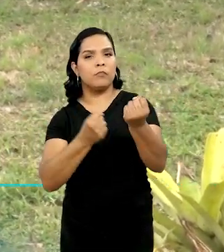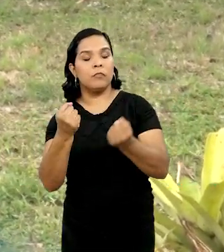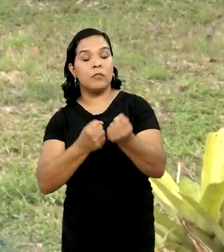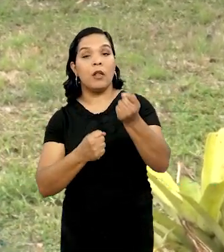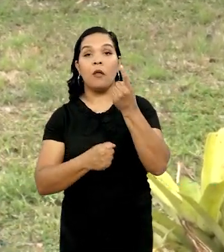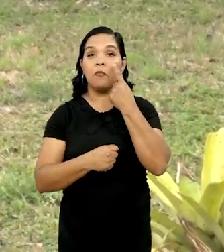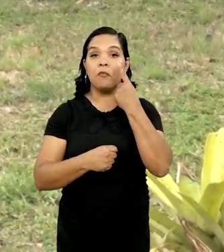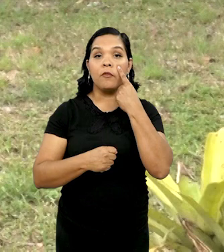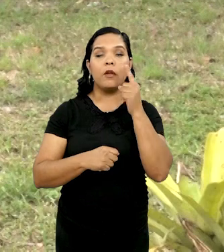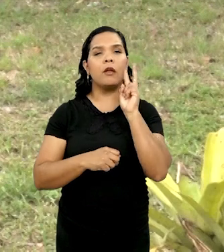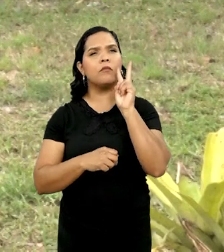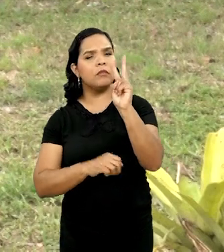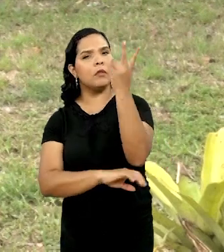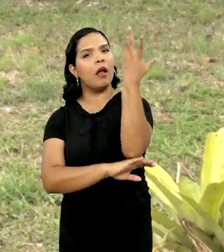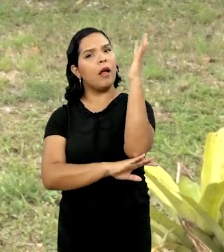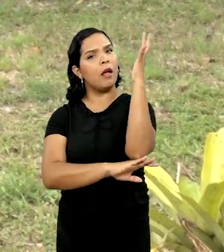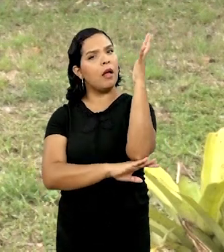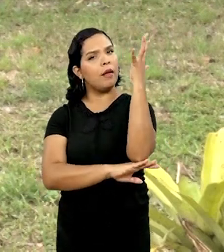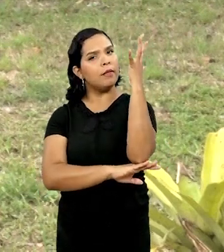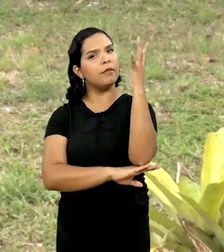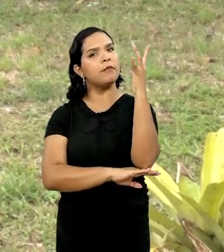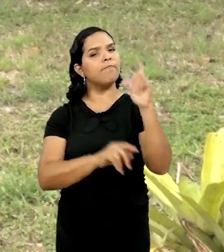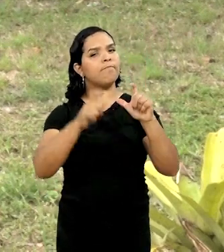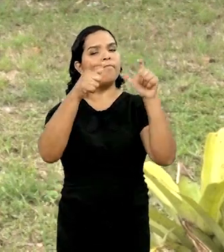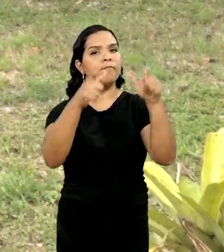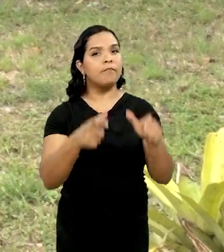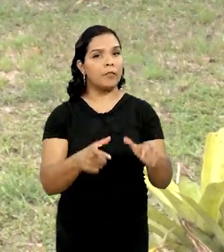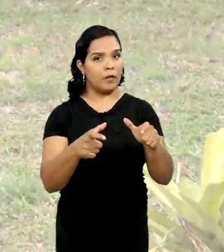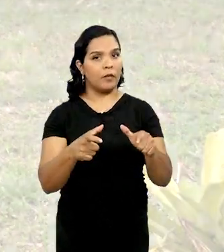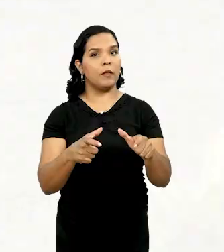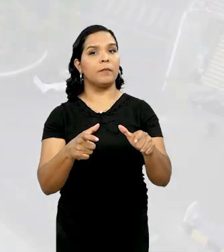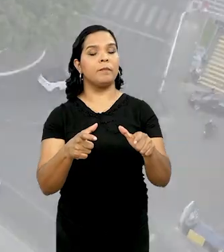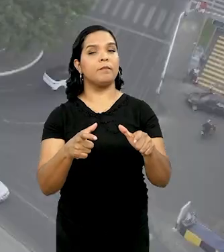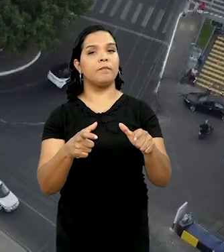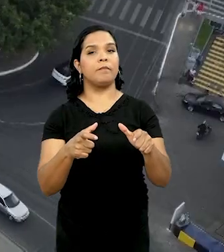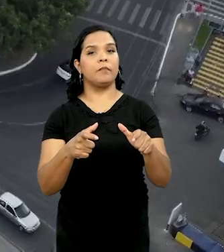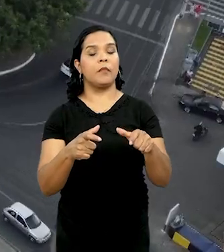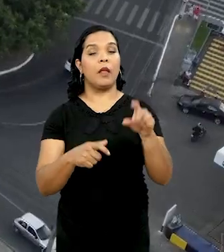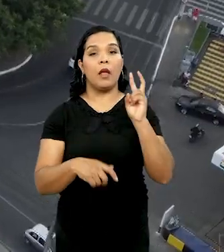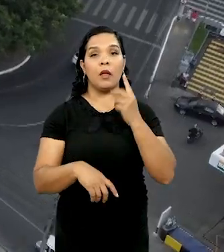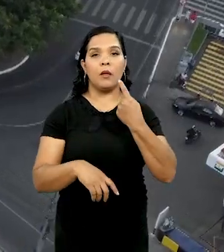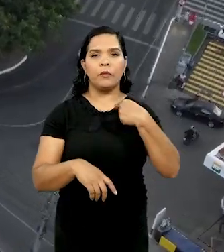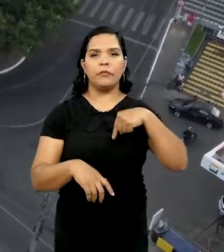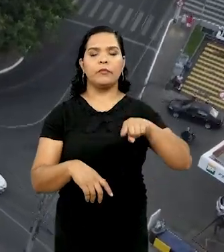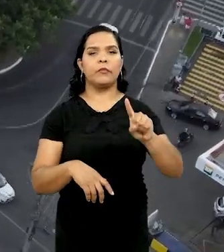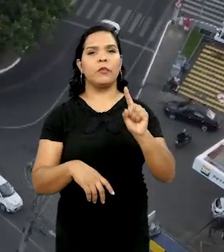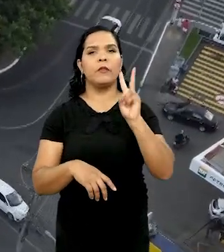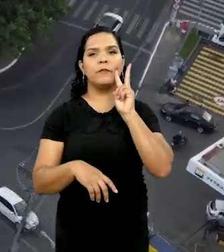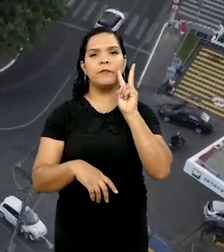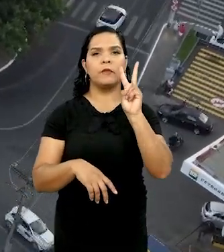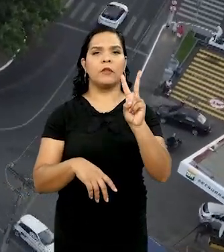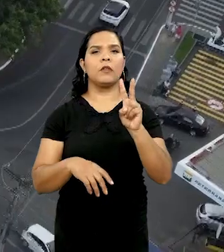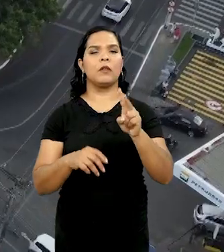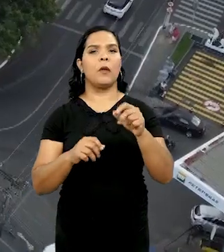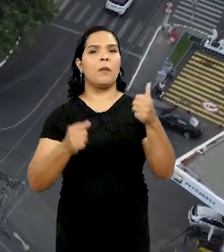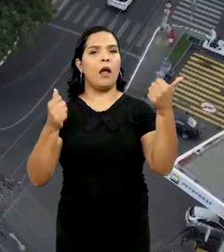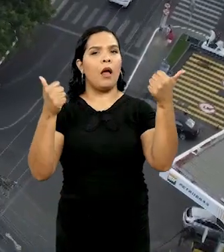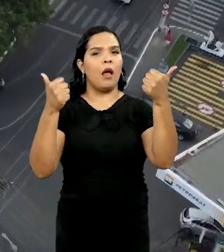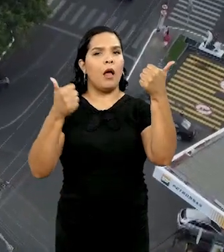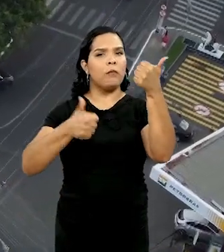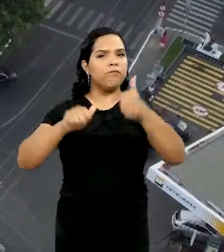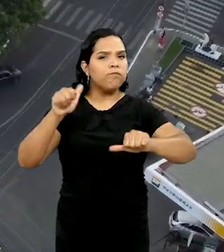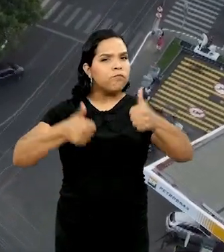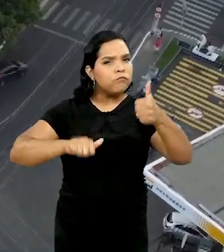aí eu fui analisar essas árvores que estavam nesses locais. Eu fiz uma